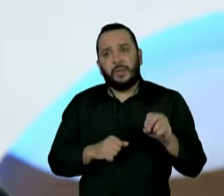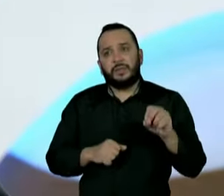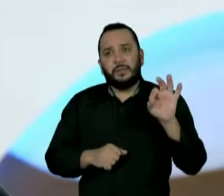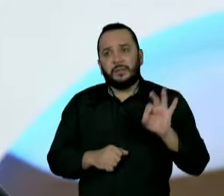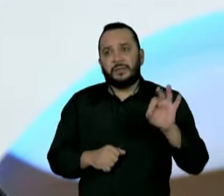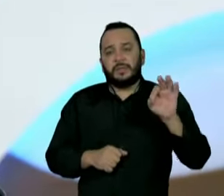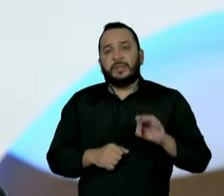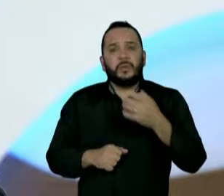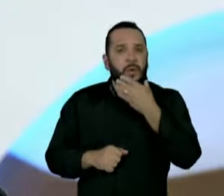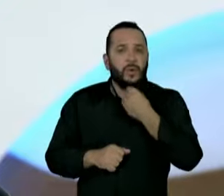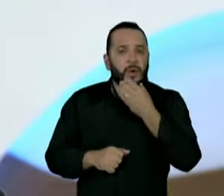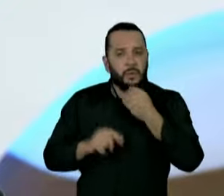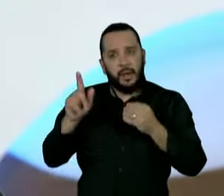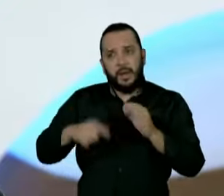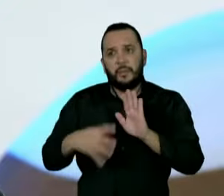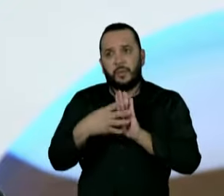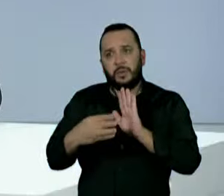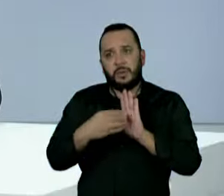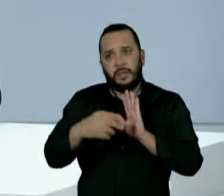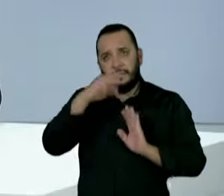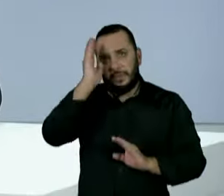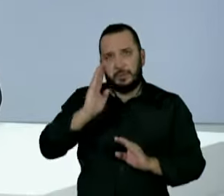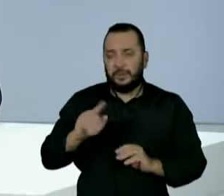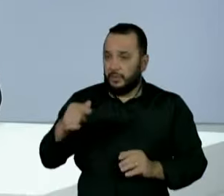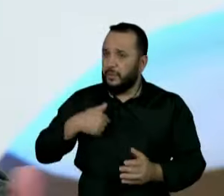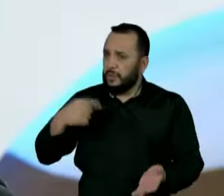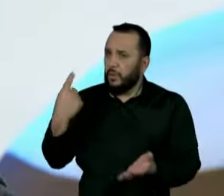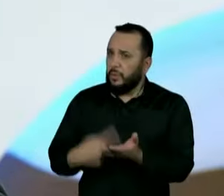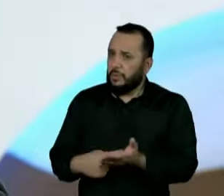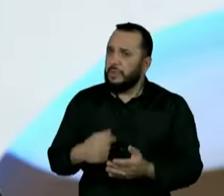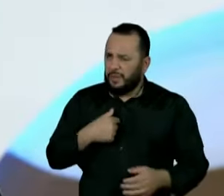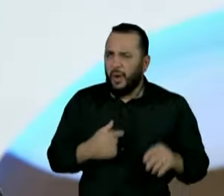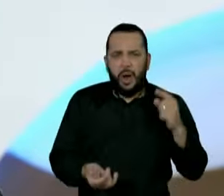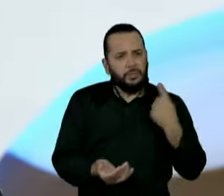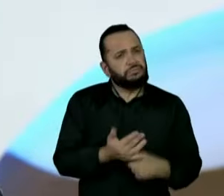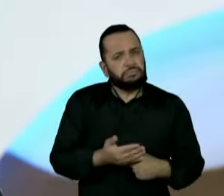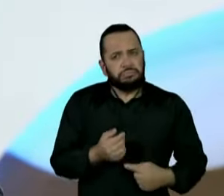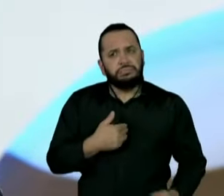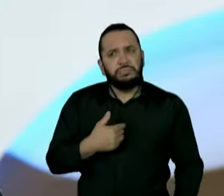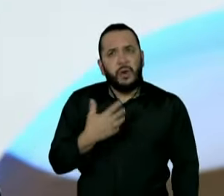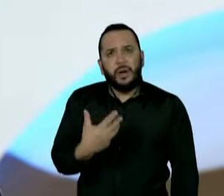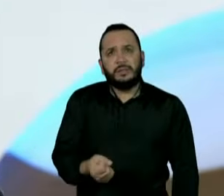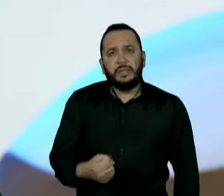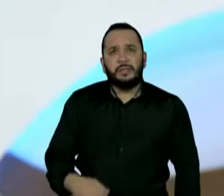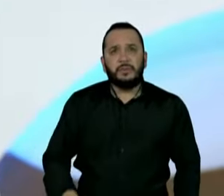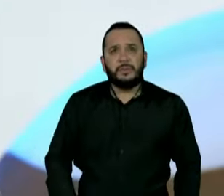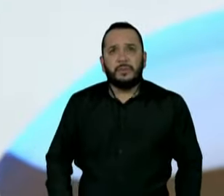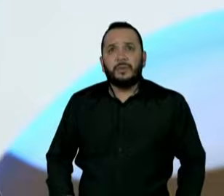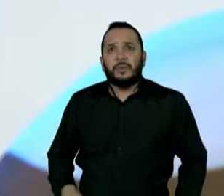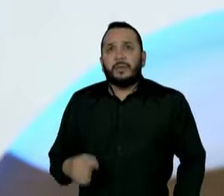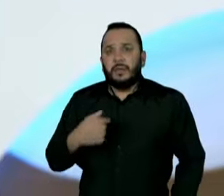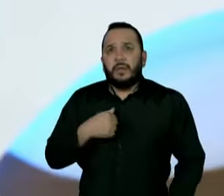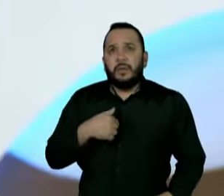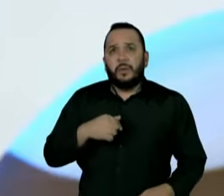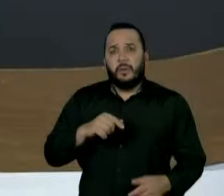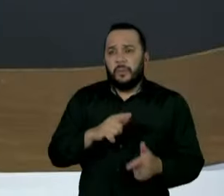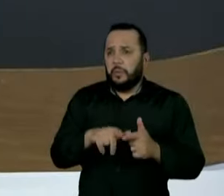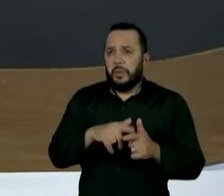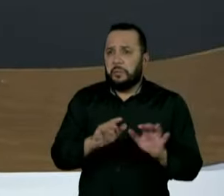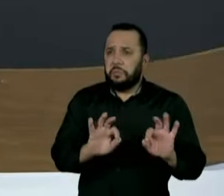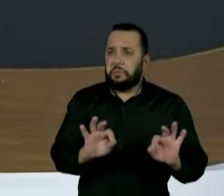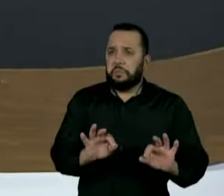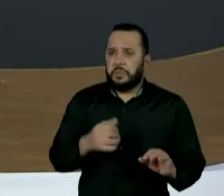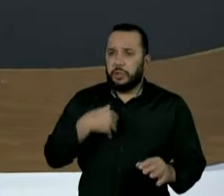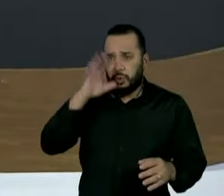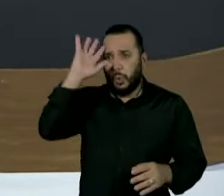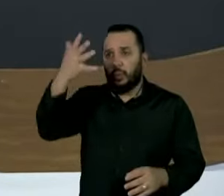acho que um bom exemplo para o Brasil. Então o senhor assume esse compromisso aqui? Eu assumo, eu não vejo nenhum problema com relação a isso, ao contrário, vejo isso como solução. Voltando na questão